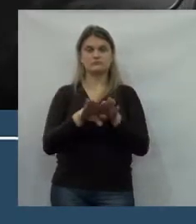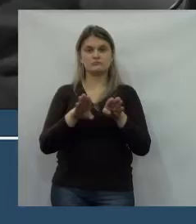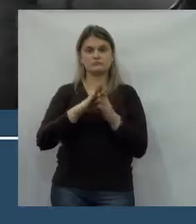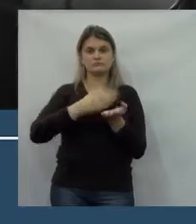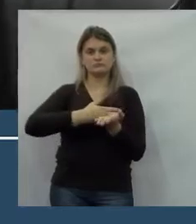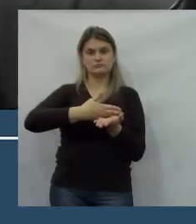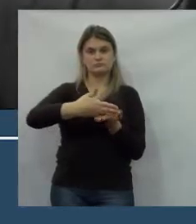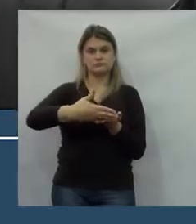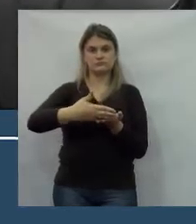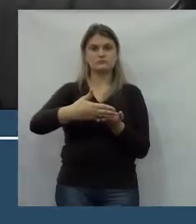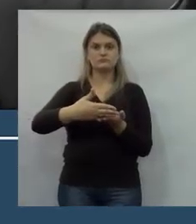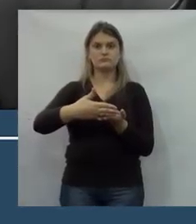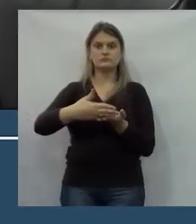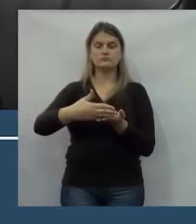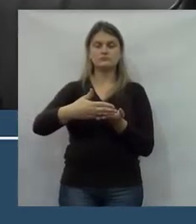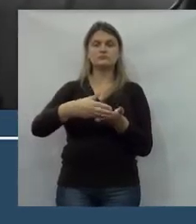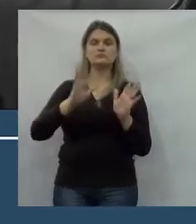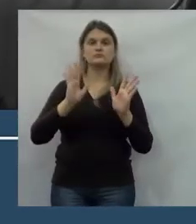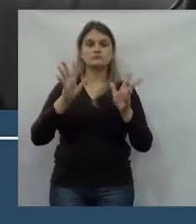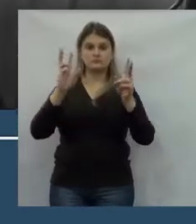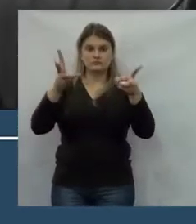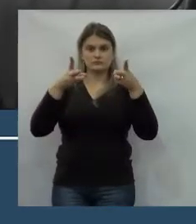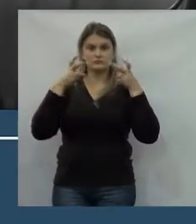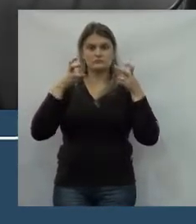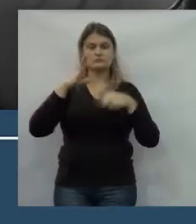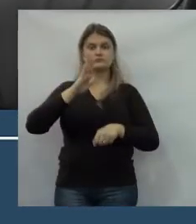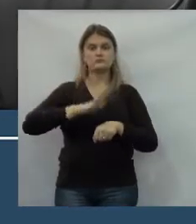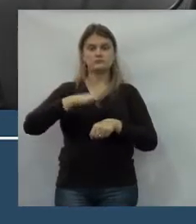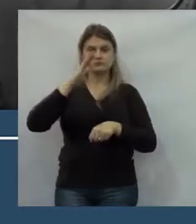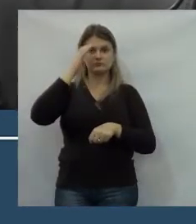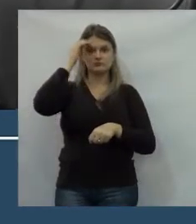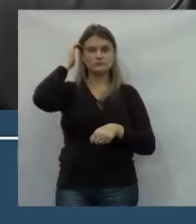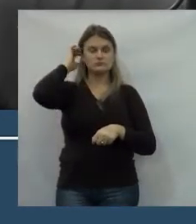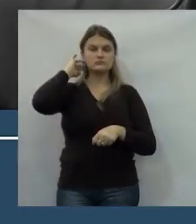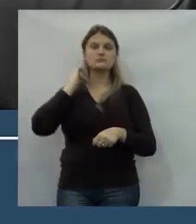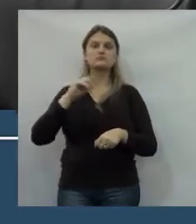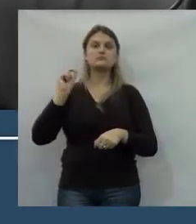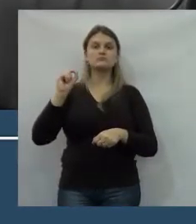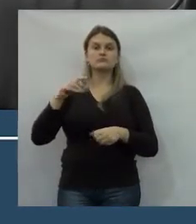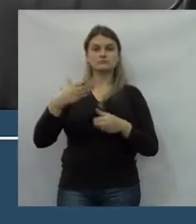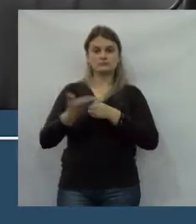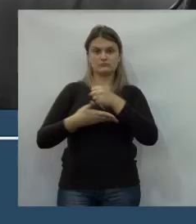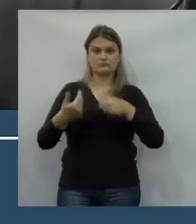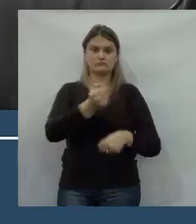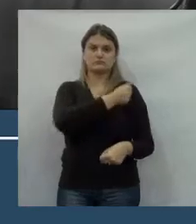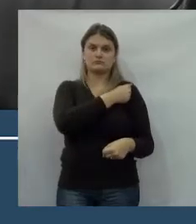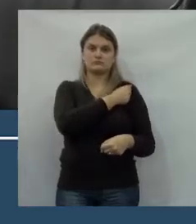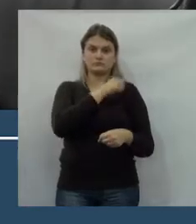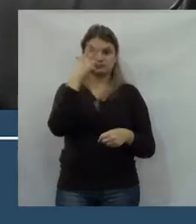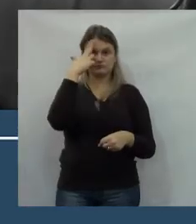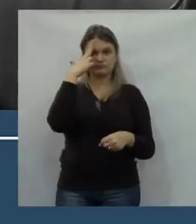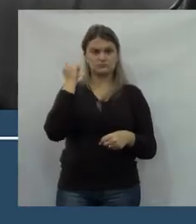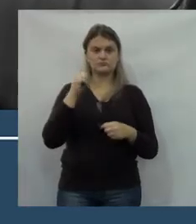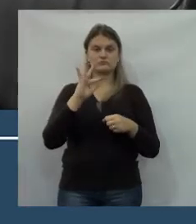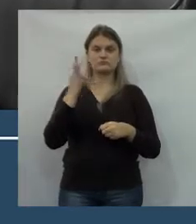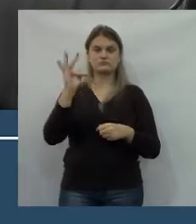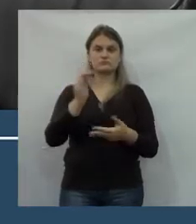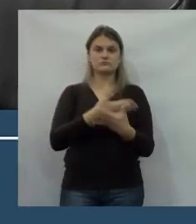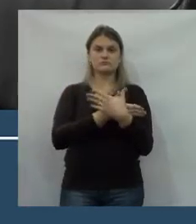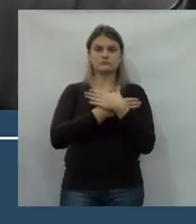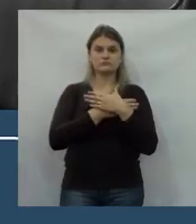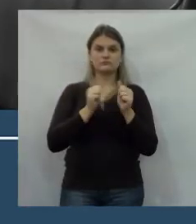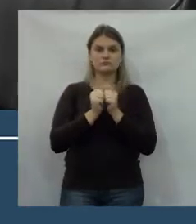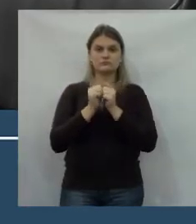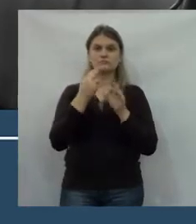Também no começo, a gente percebeu que mais daquelas funções acadêmicas normais, a Uniguaçu